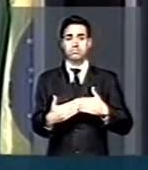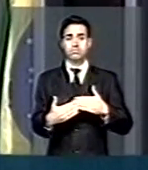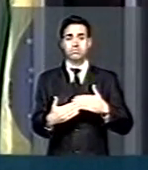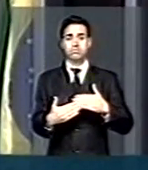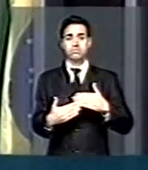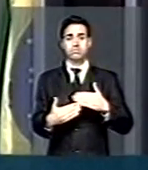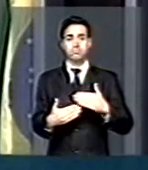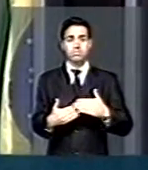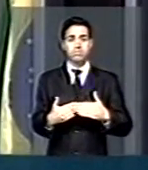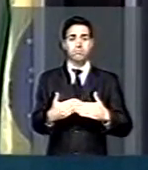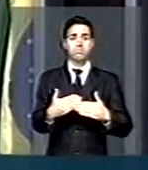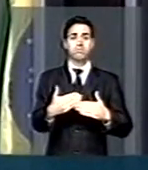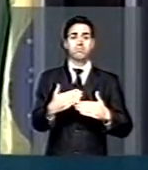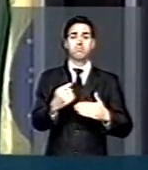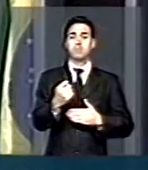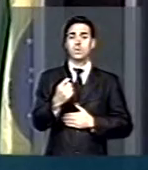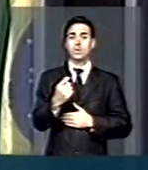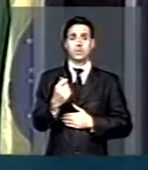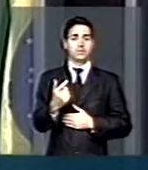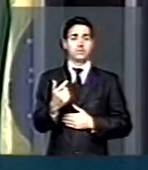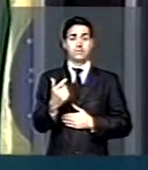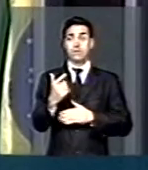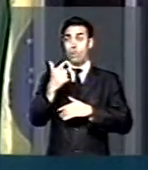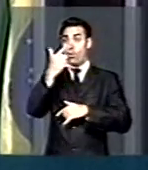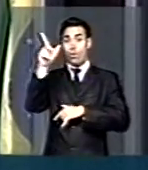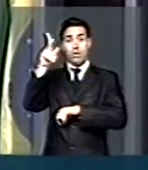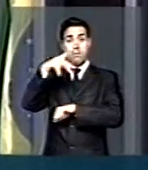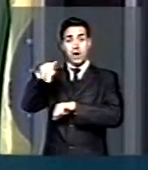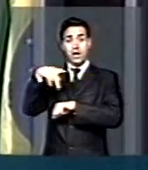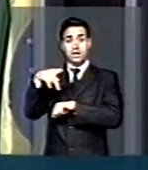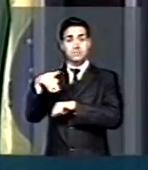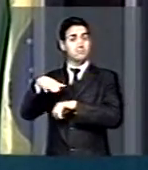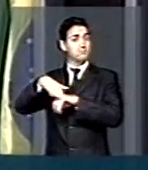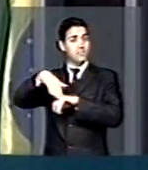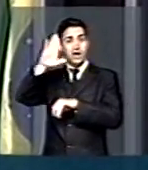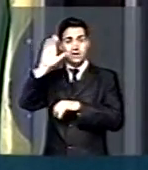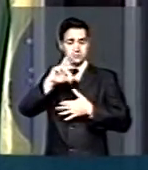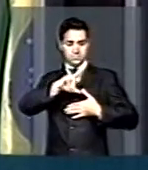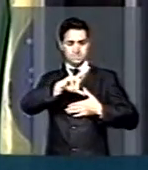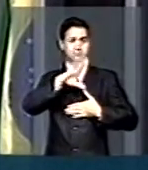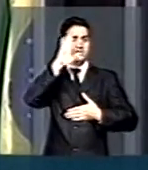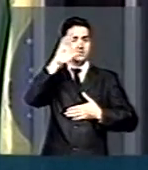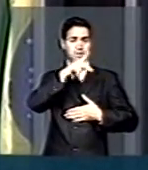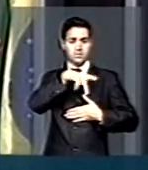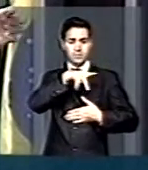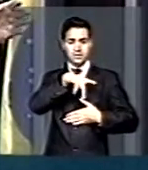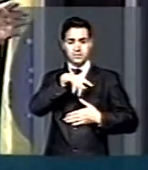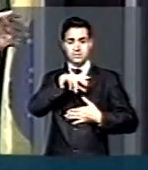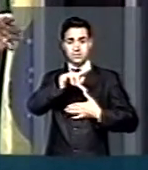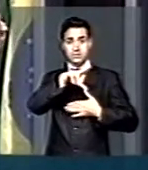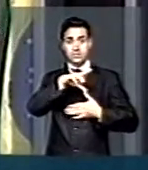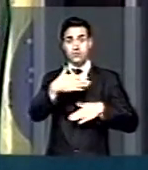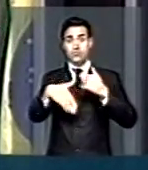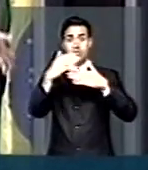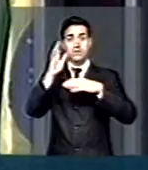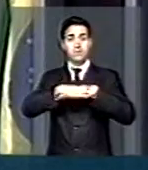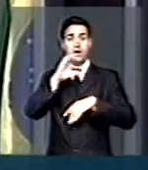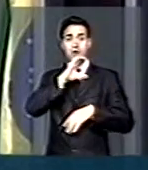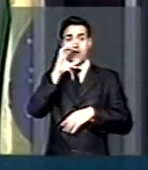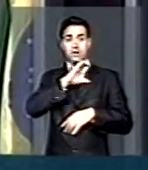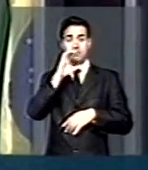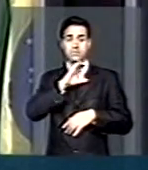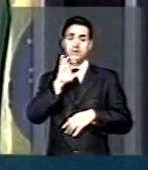medíocre, em comparação com qualquer país da América do Sul, à exceção naturalmente dos